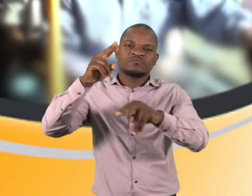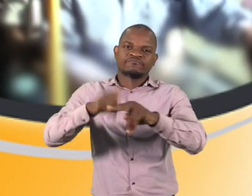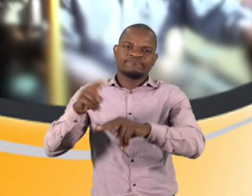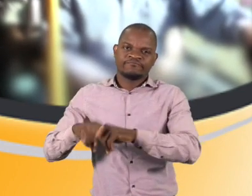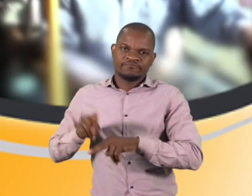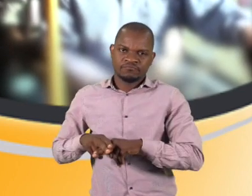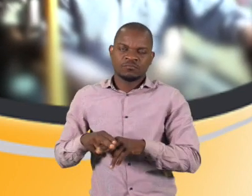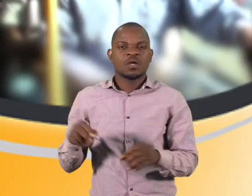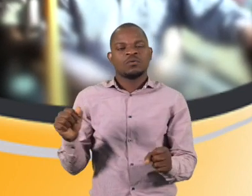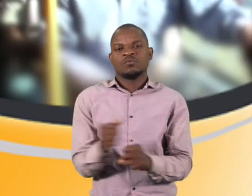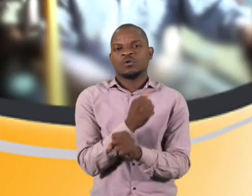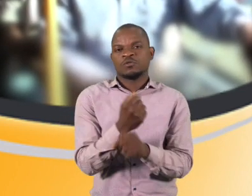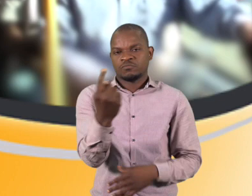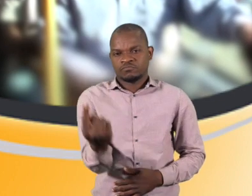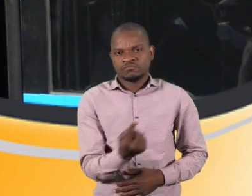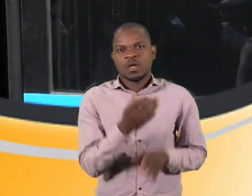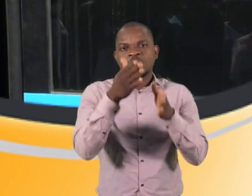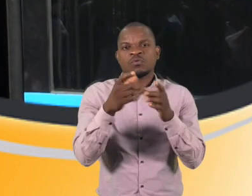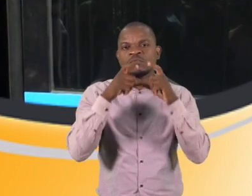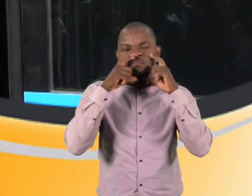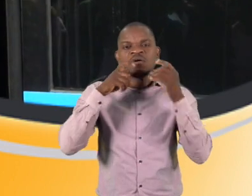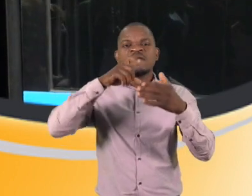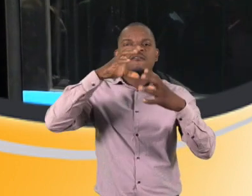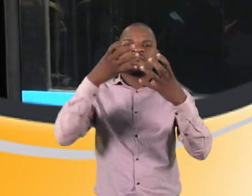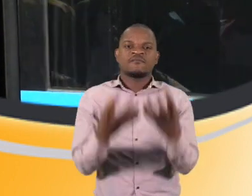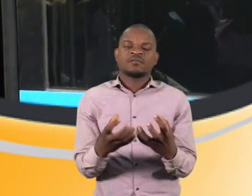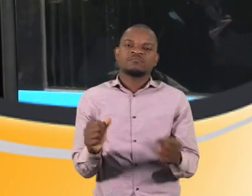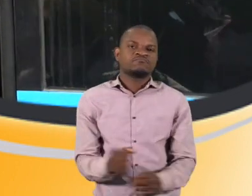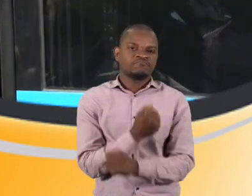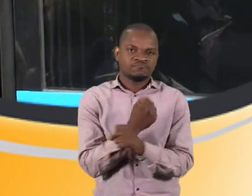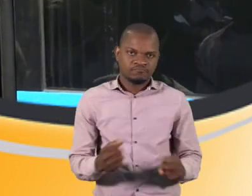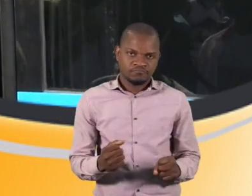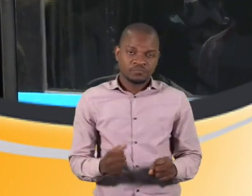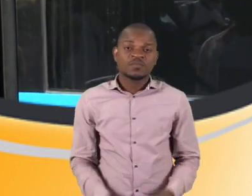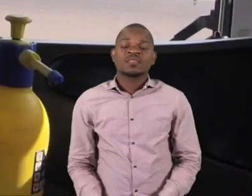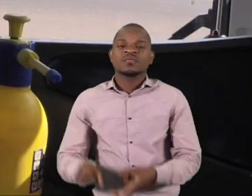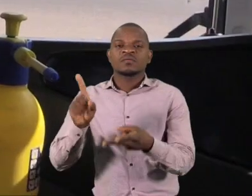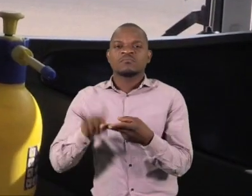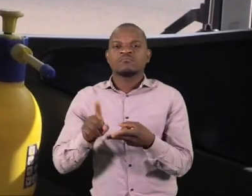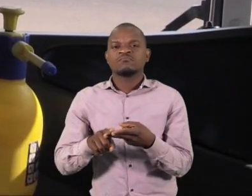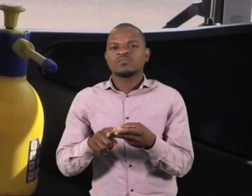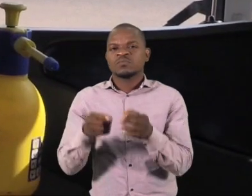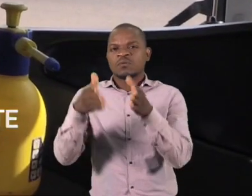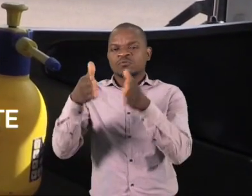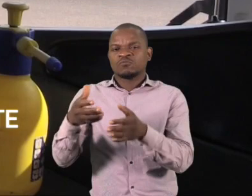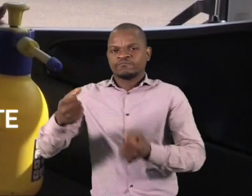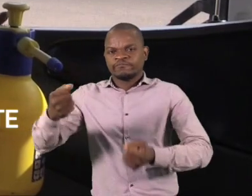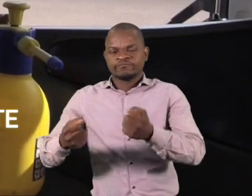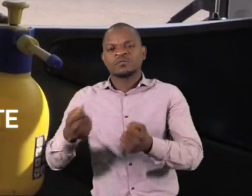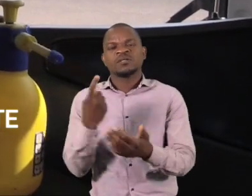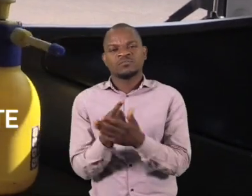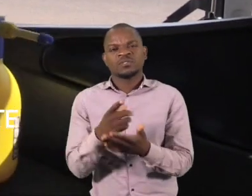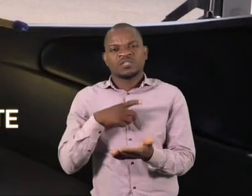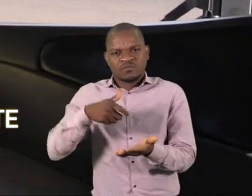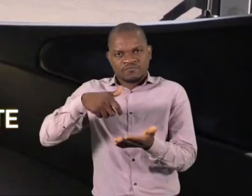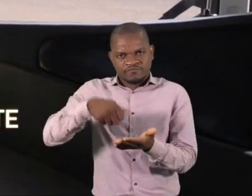passageiros e não permitir a entrada daquele que não a tiver. Os motoristas devem levar consigo no transporte produtos de